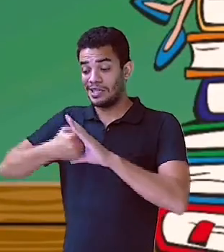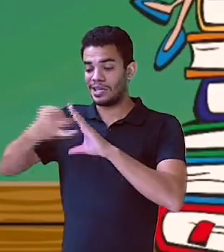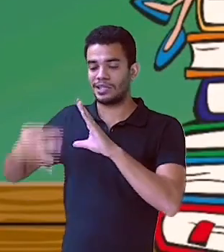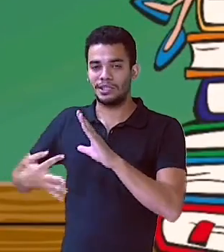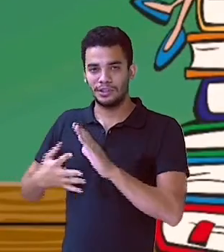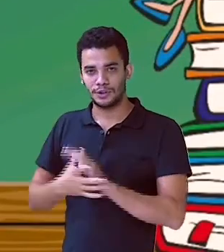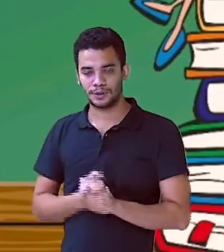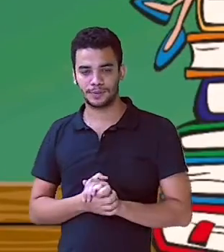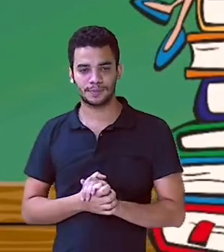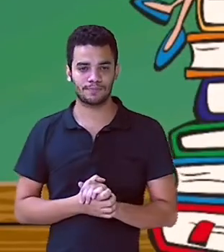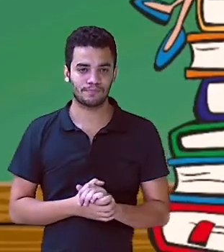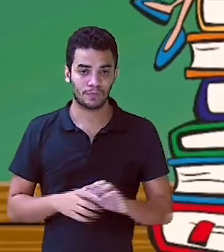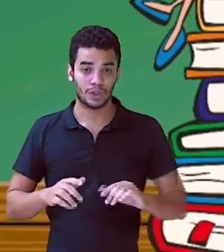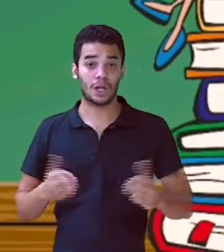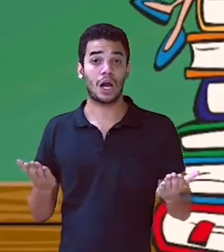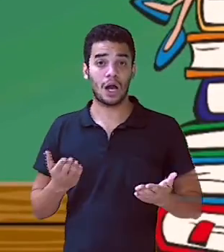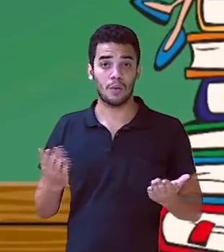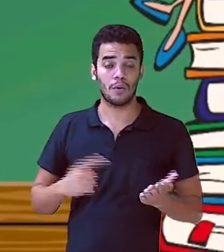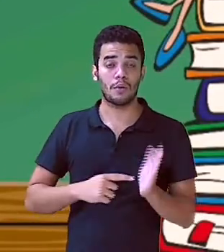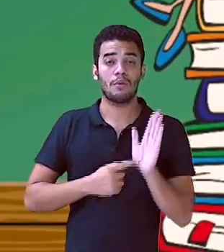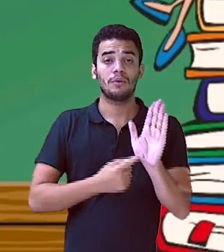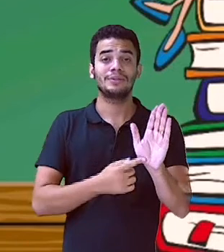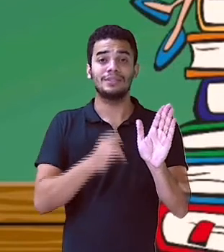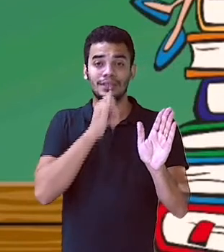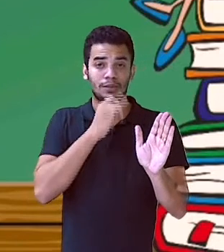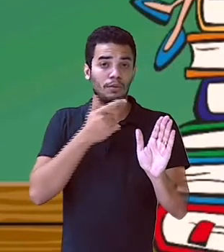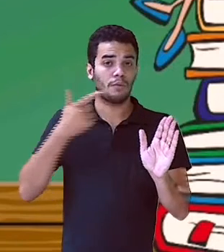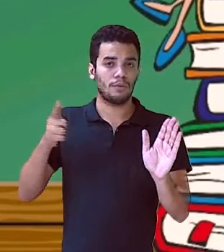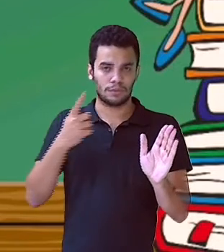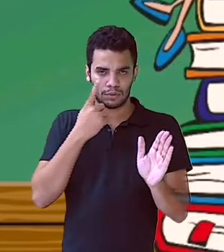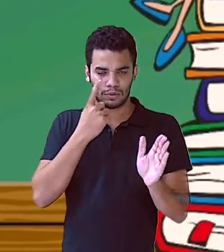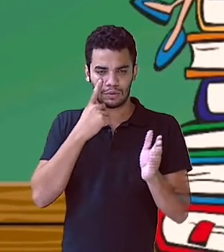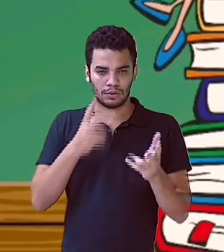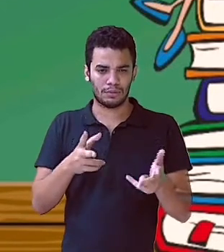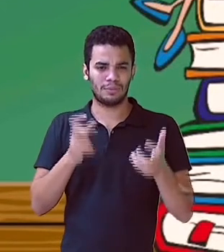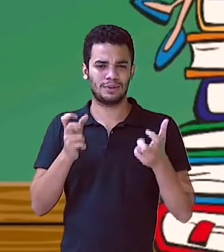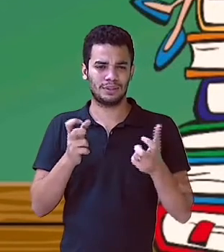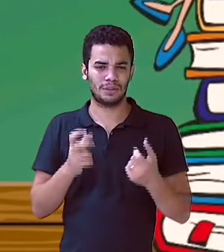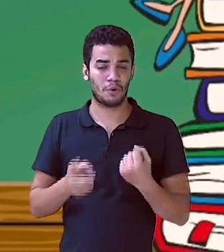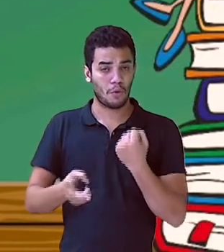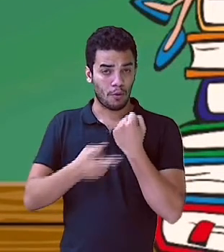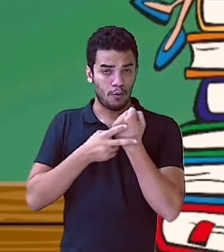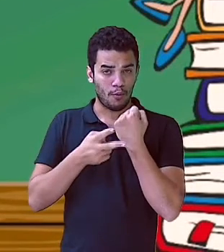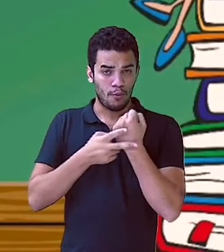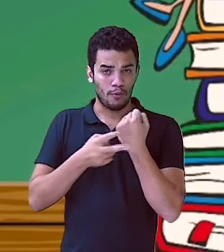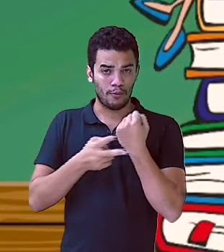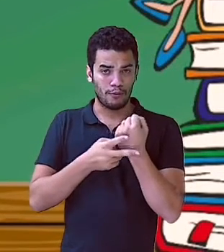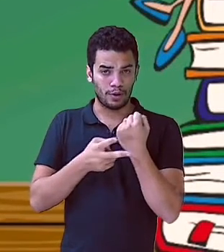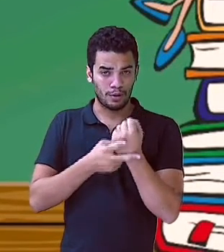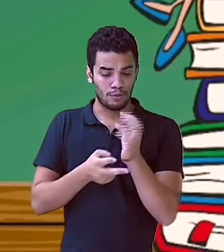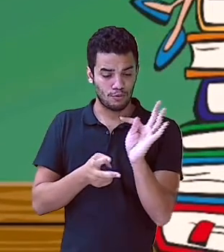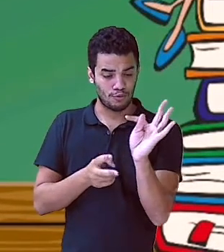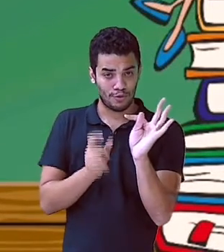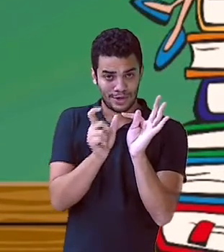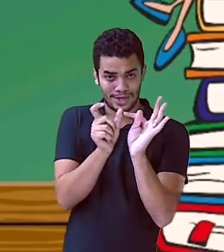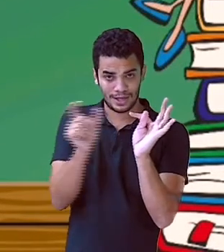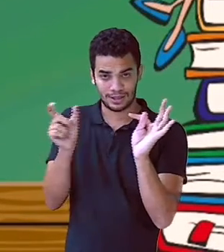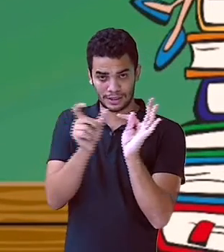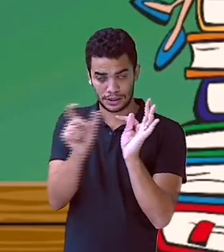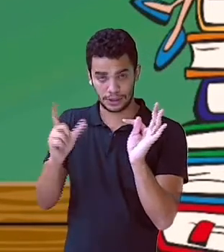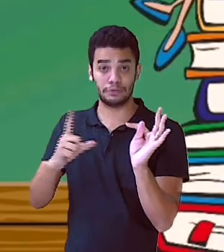também diferente. Vamos perceber que aqui eu tenho o verbo transitivo, mas agora eu tenho um